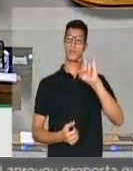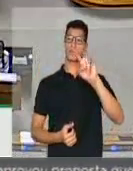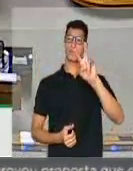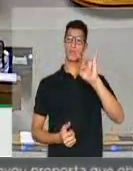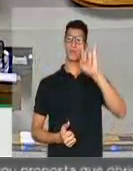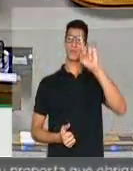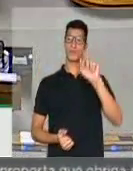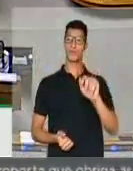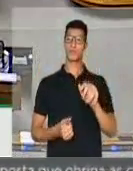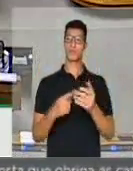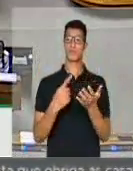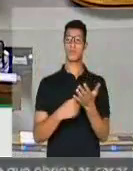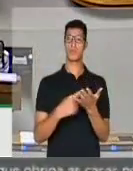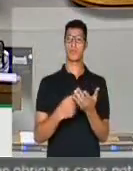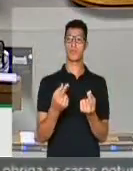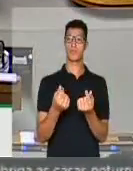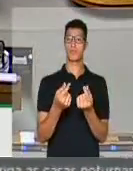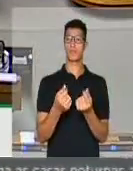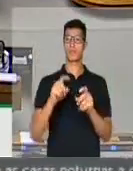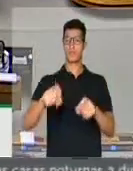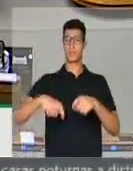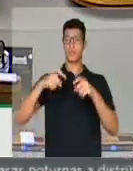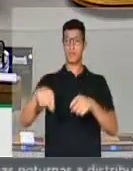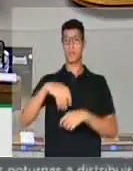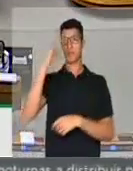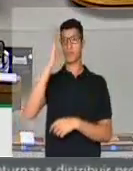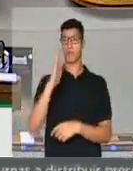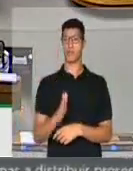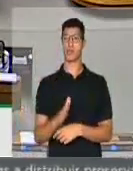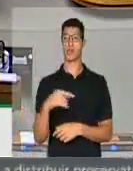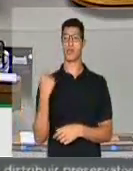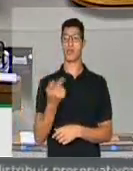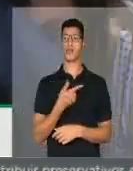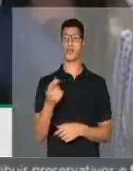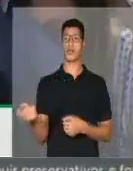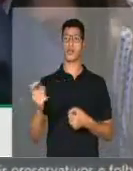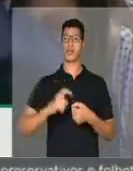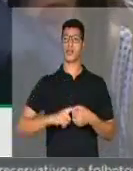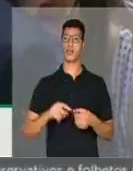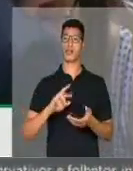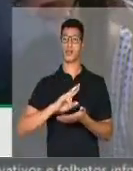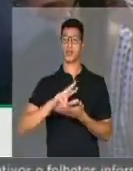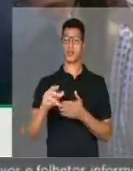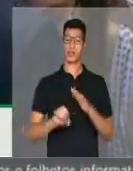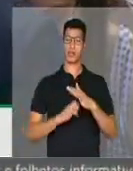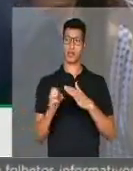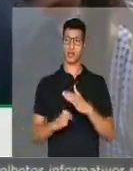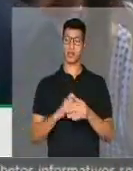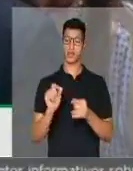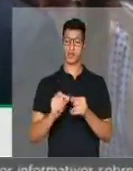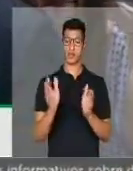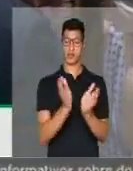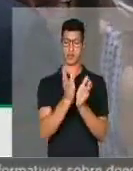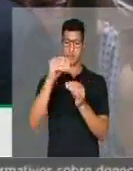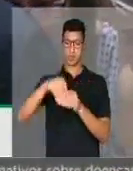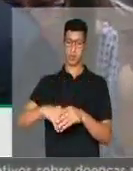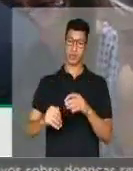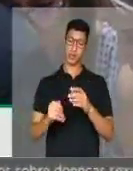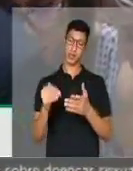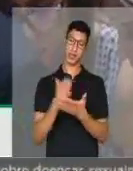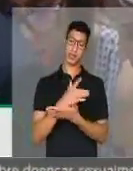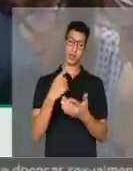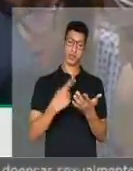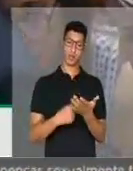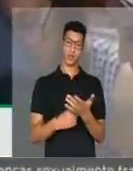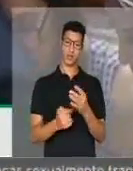dívidas dos compromissos financeiros dos agricultores do Brasil, das nossas cooperativas e de muitas empresas que operam no setor, que por uma